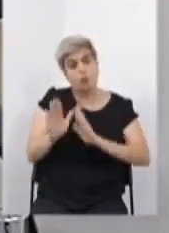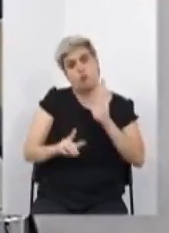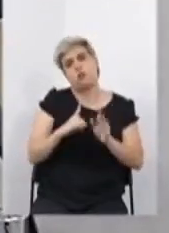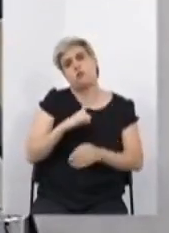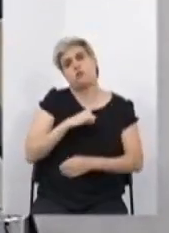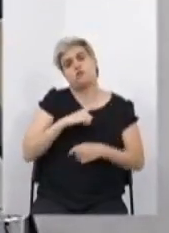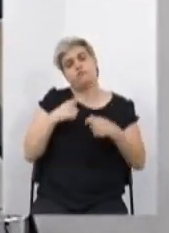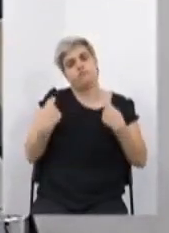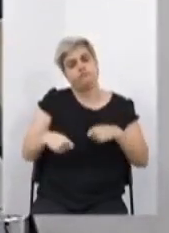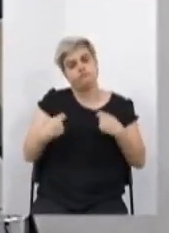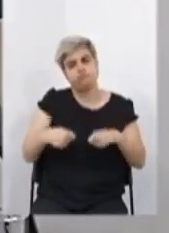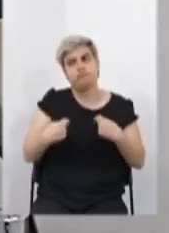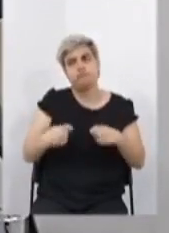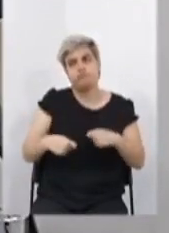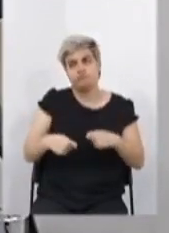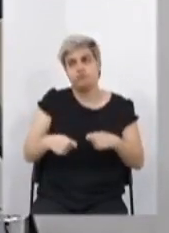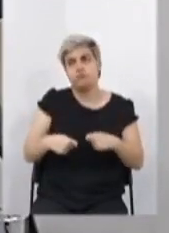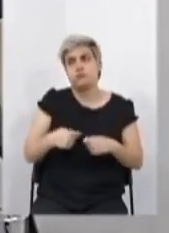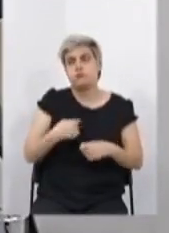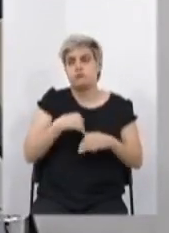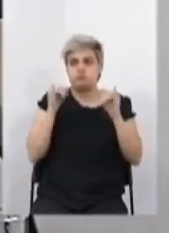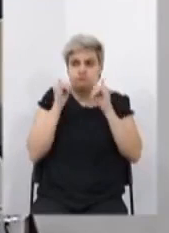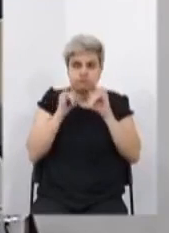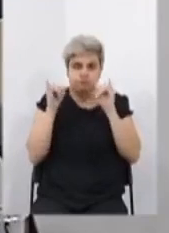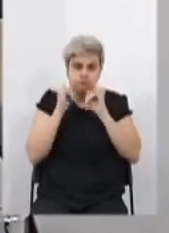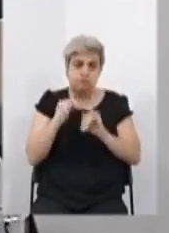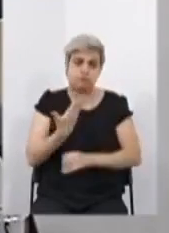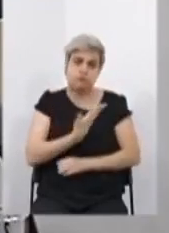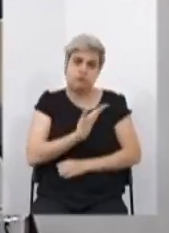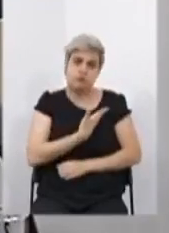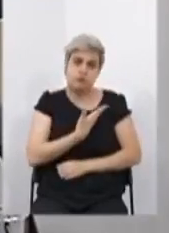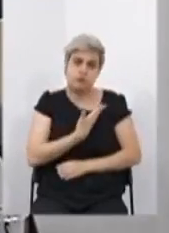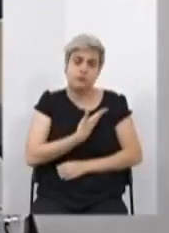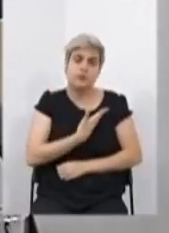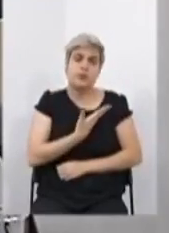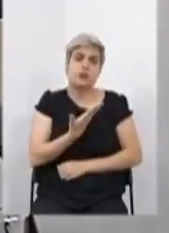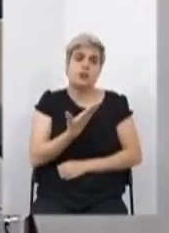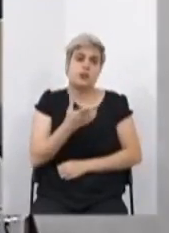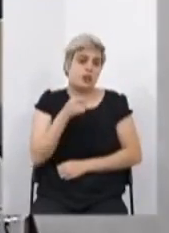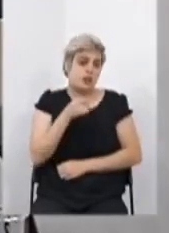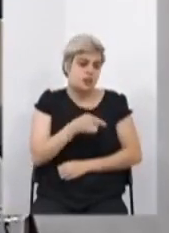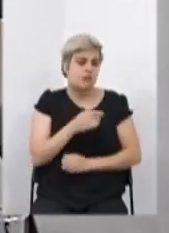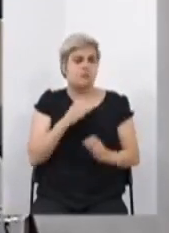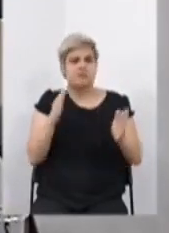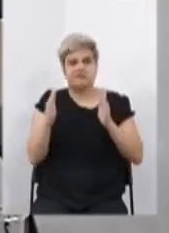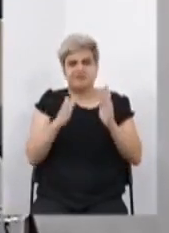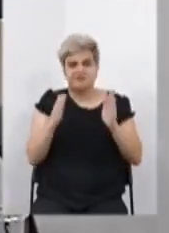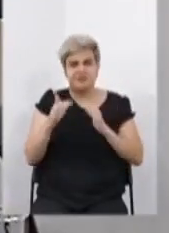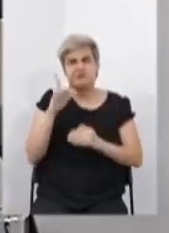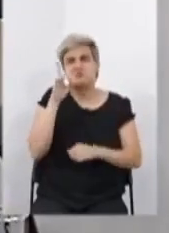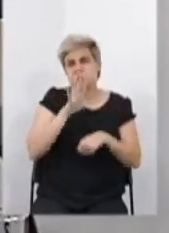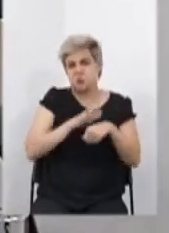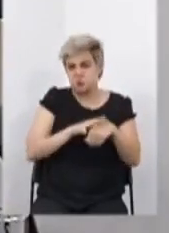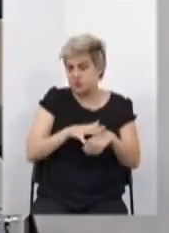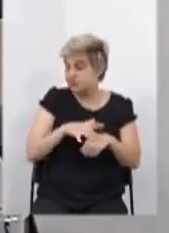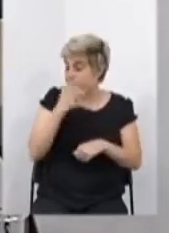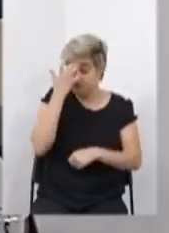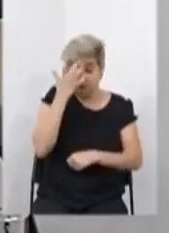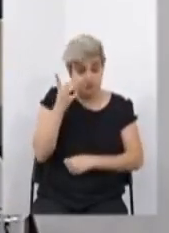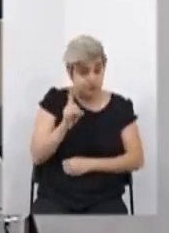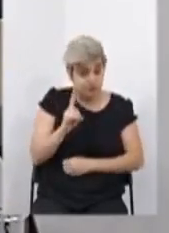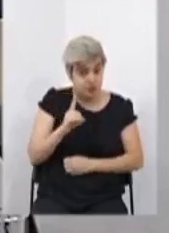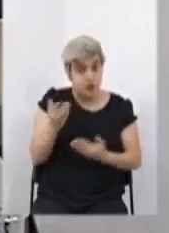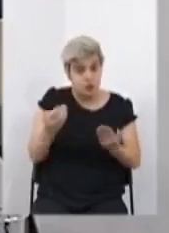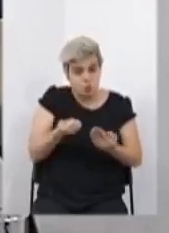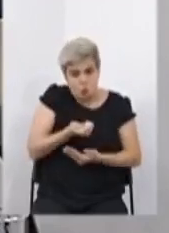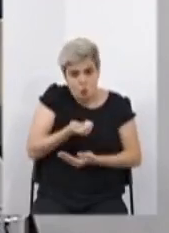muito. Eu falava do jeito que o nosso colega Duarte passou pela doença, não foi fácil, está na fase